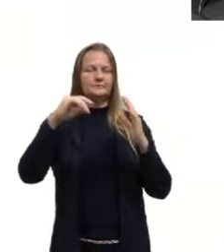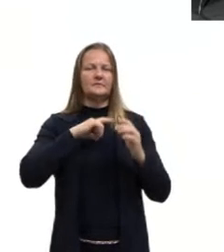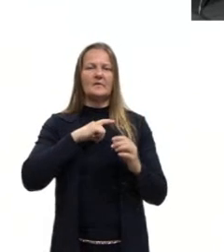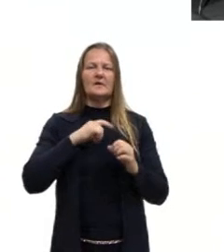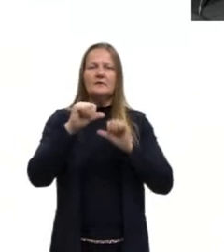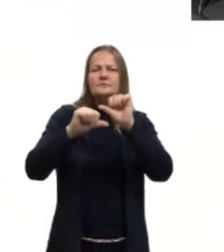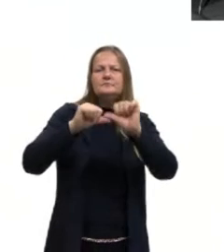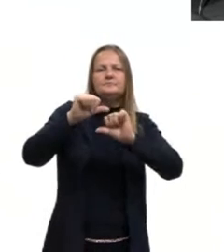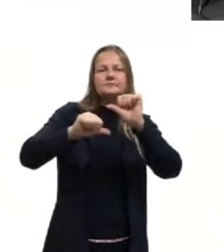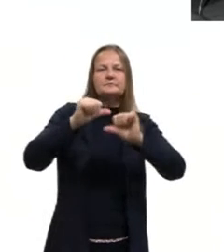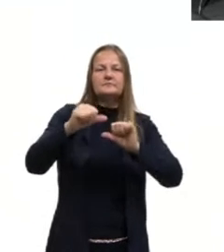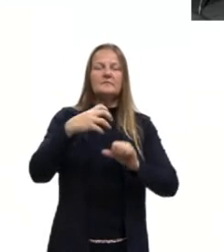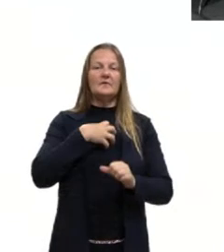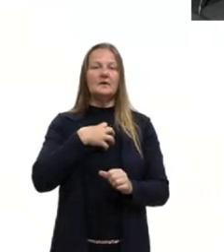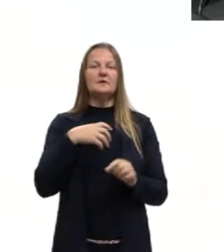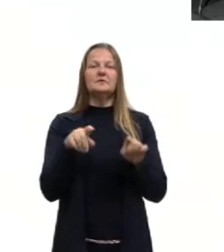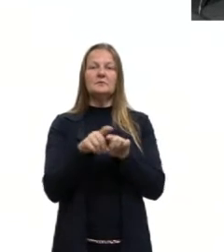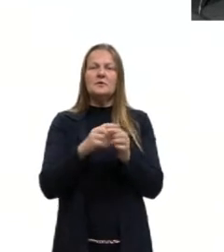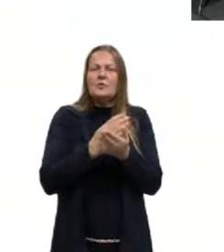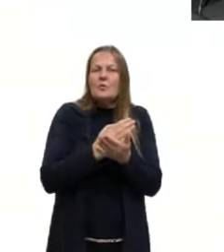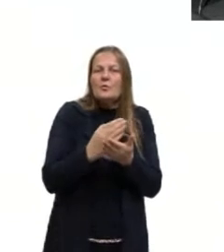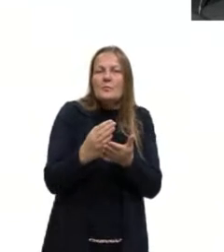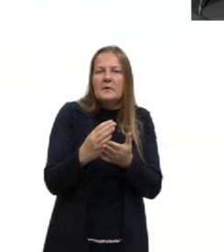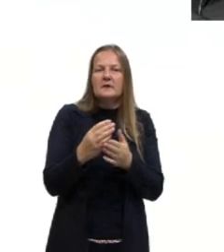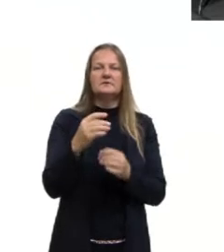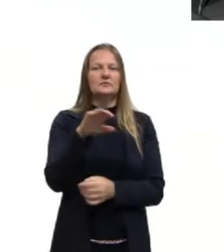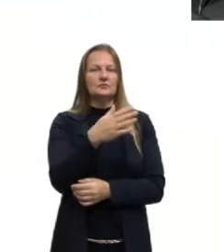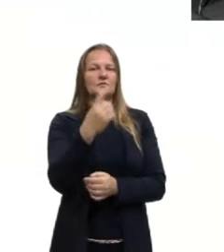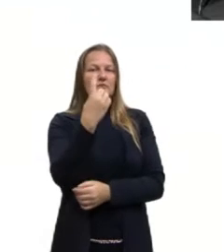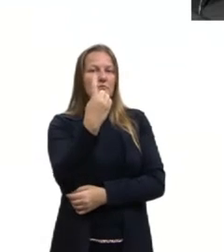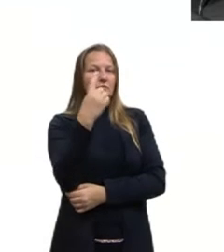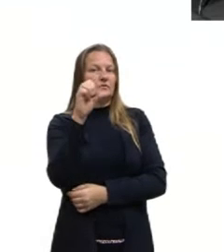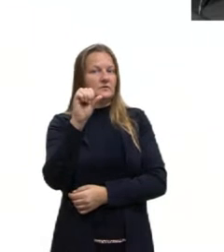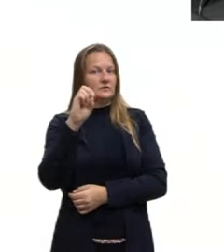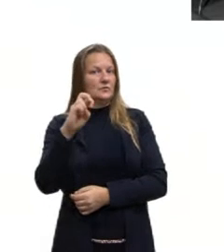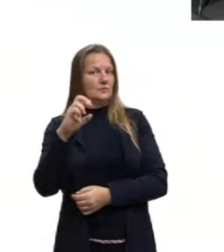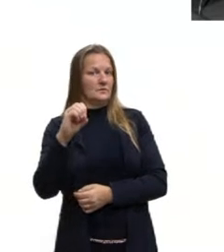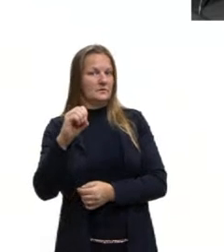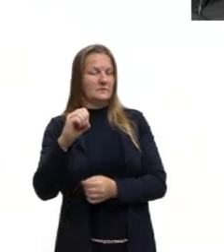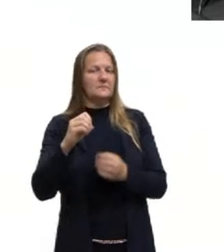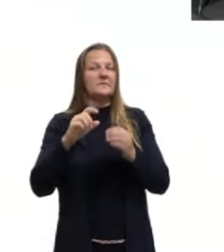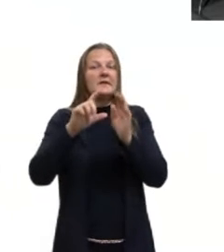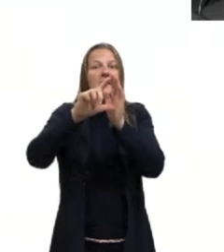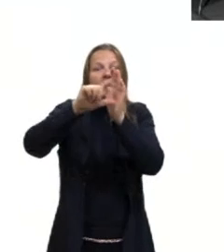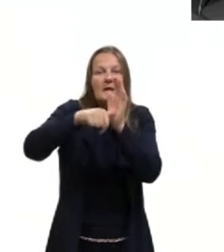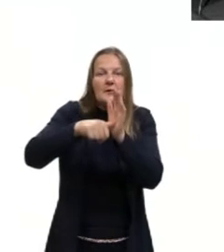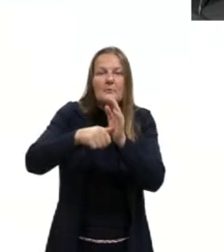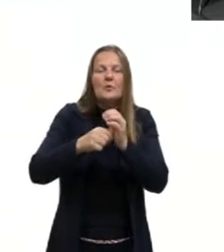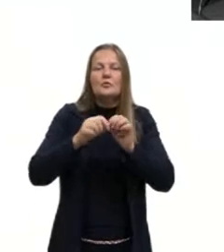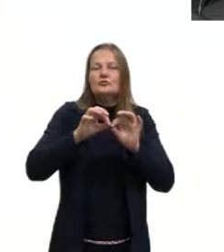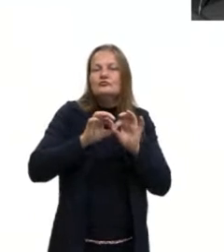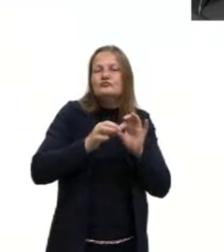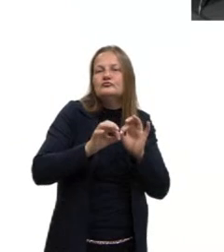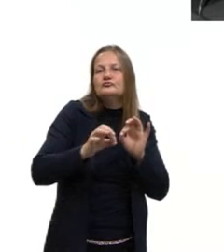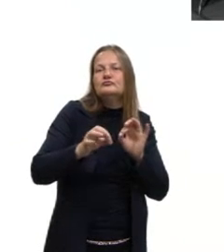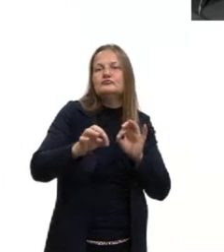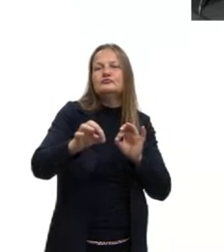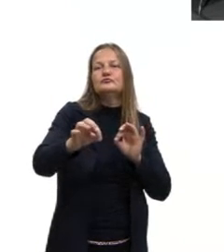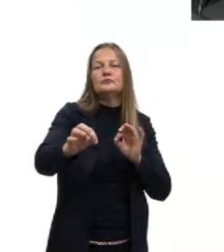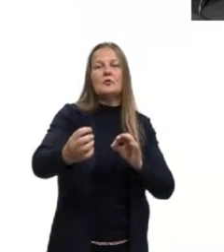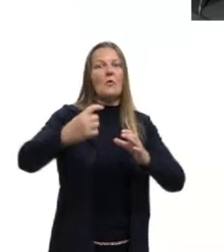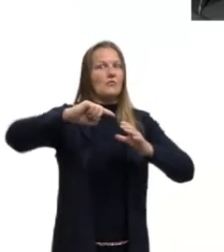essas mudanças, gente, elas começam nesses anos 50 e elas depois se estendem e se